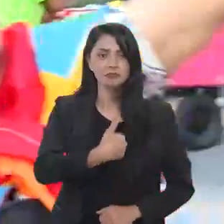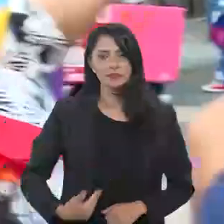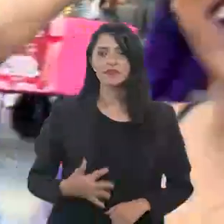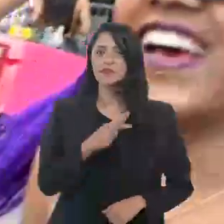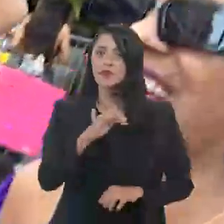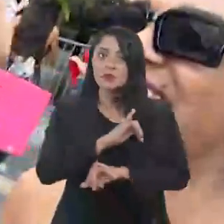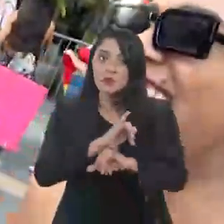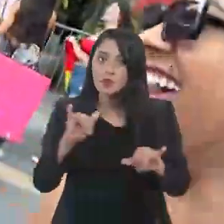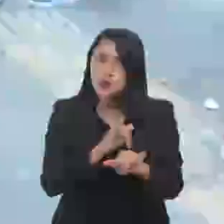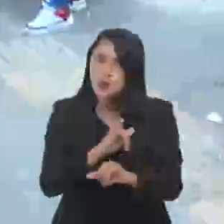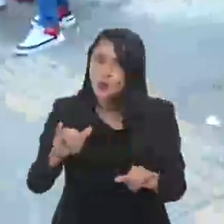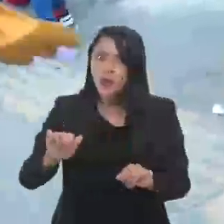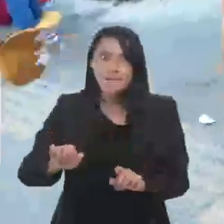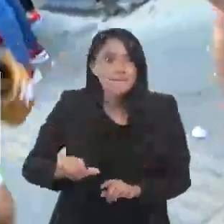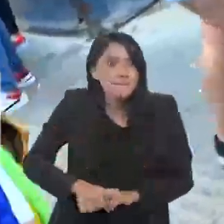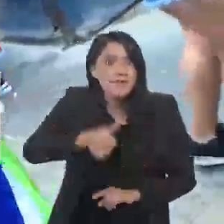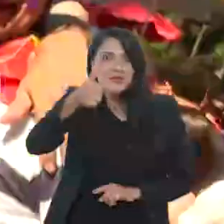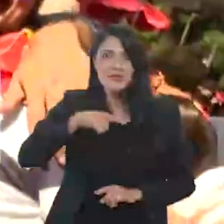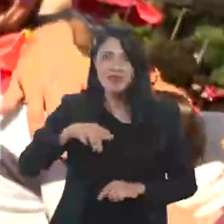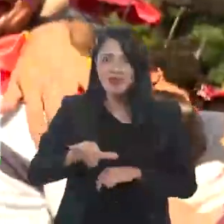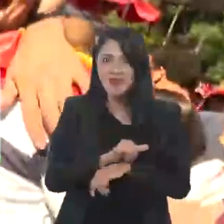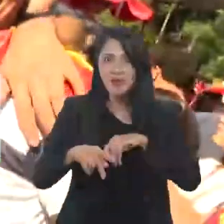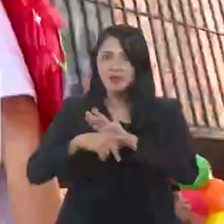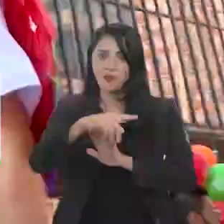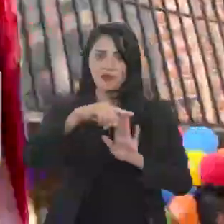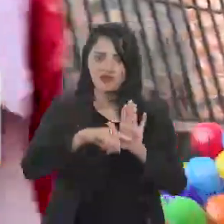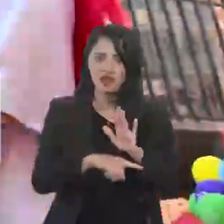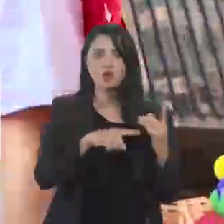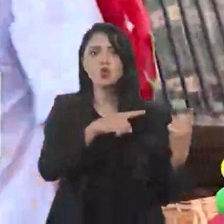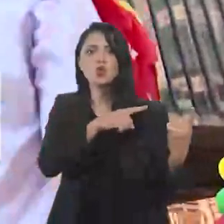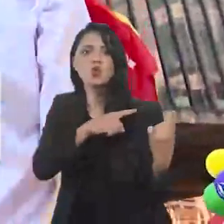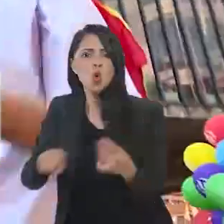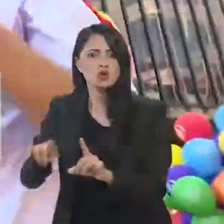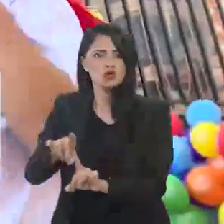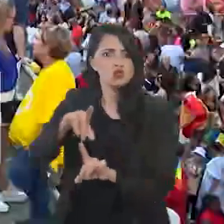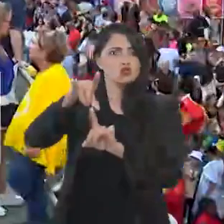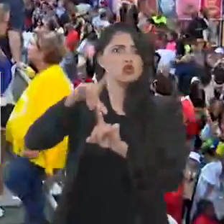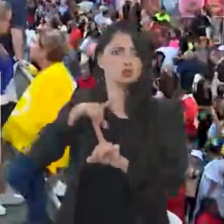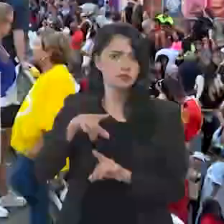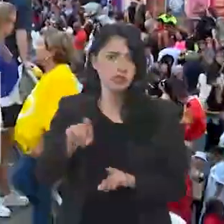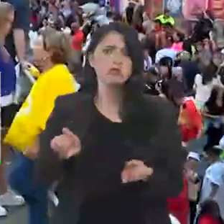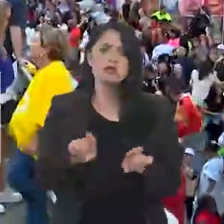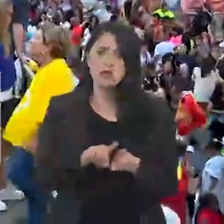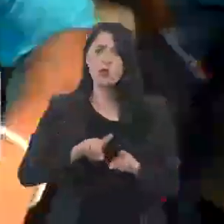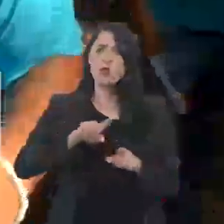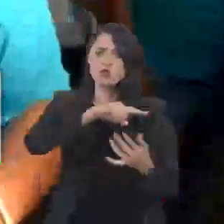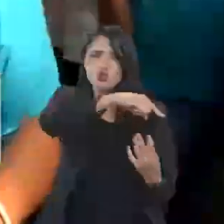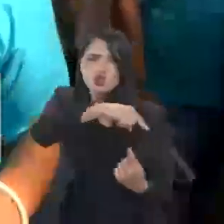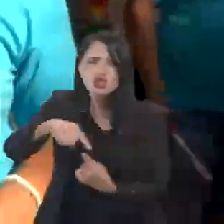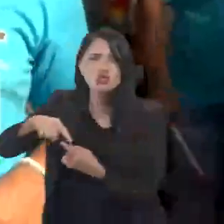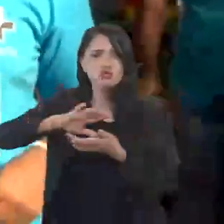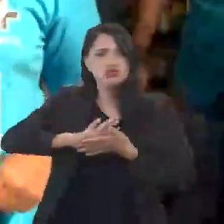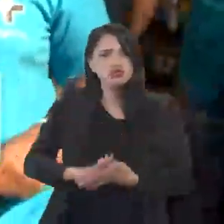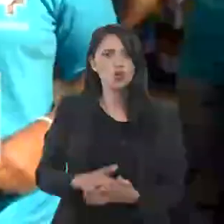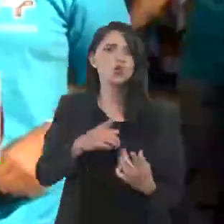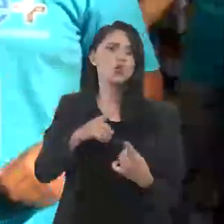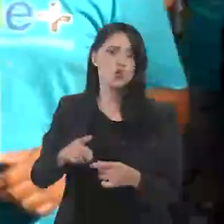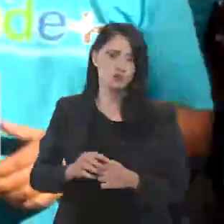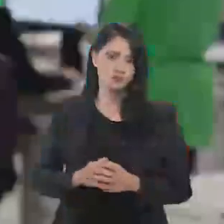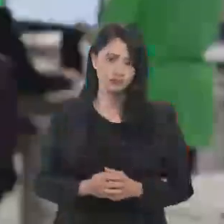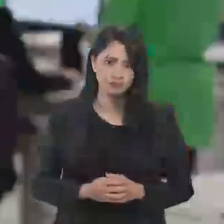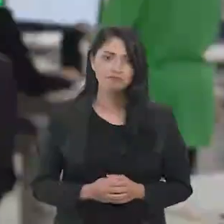O governo federal anuncia as primeiras ações da Agenda Nacional de Enfrentamento à Lesbofobia e todo tipo de